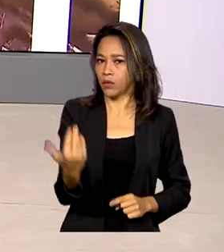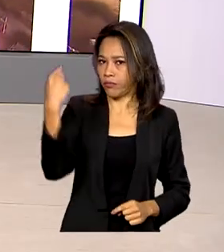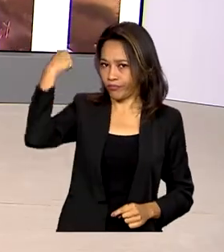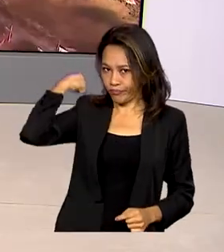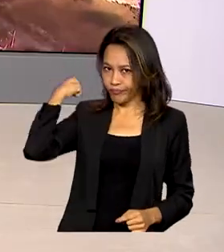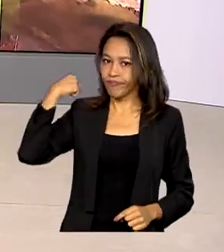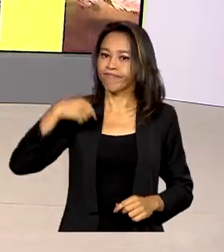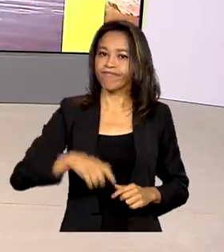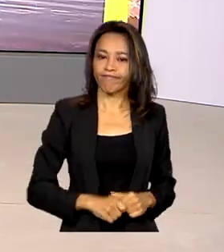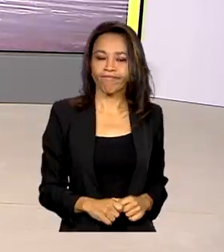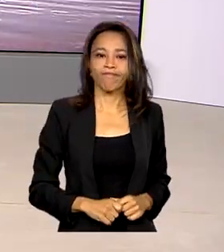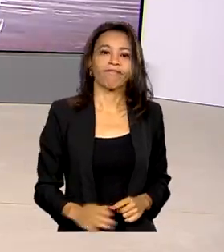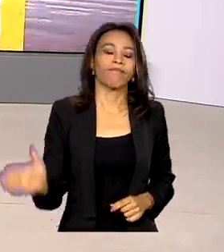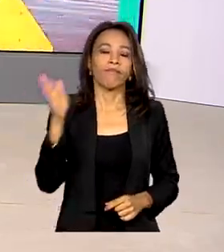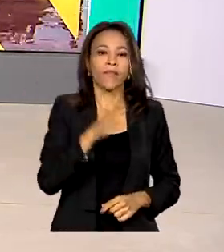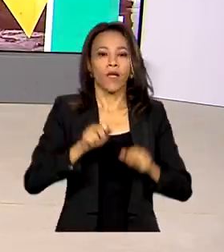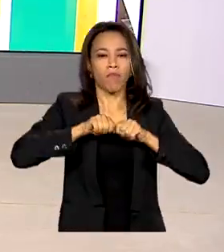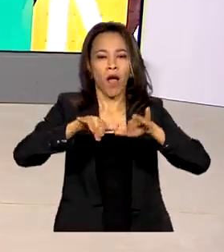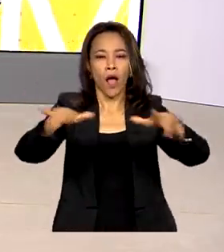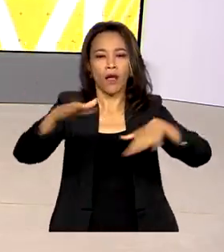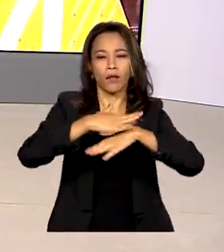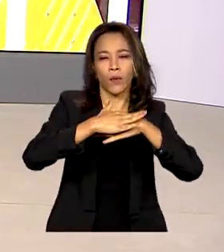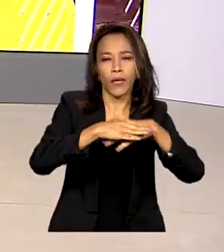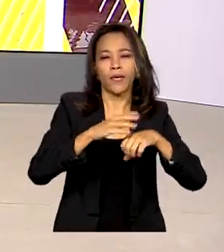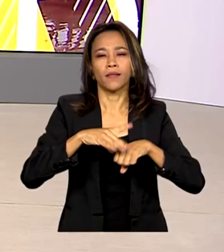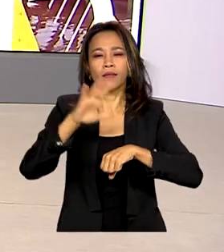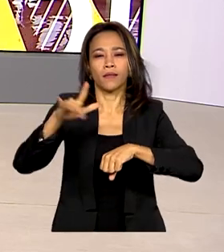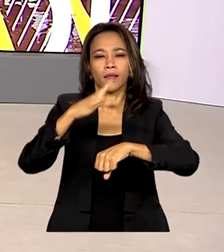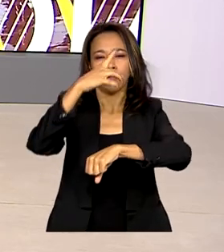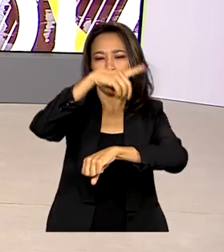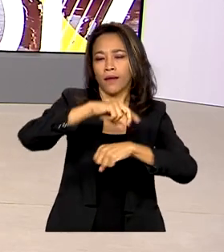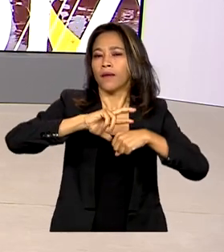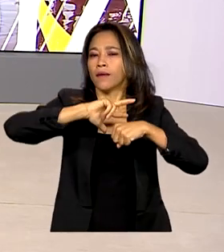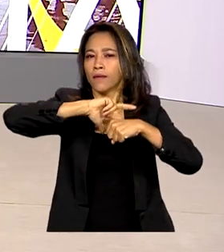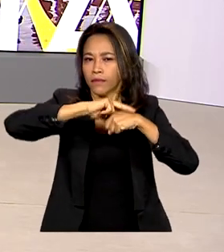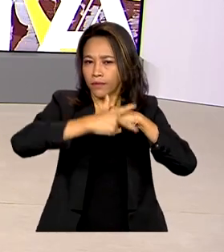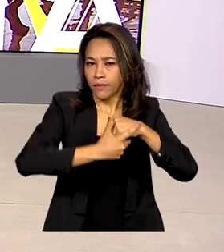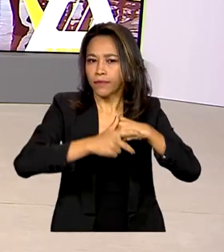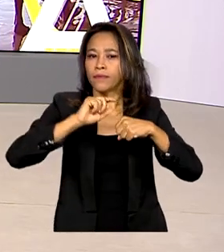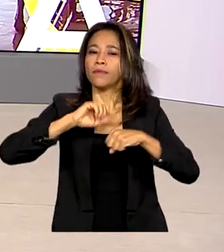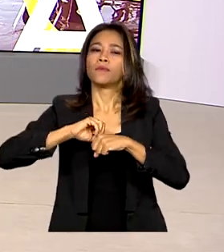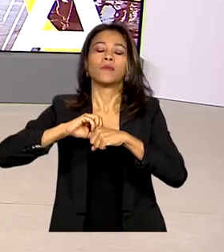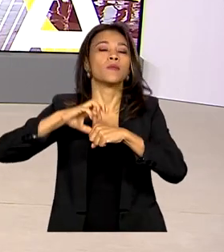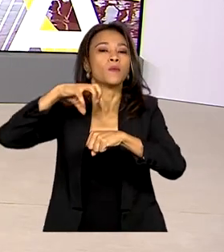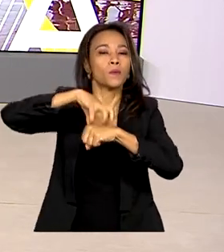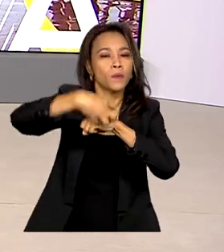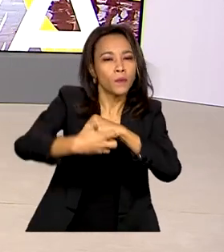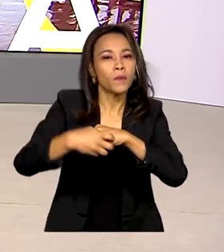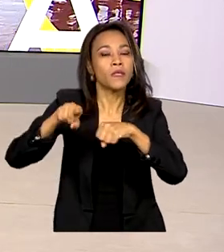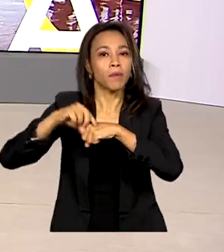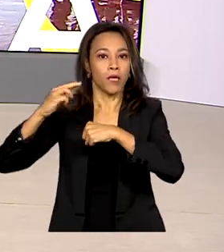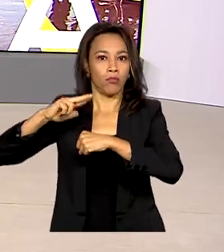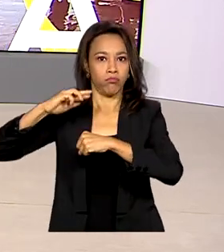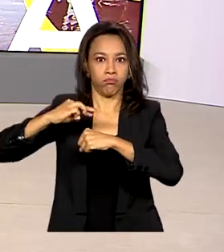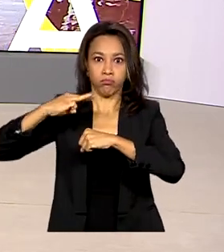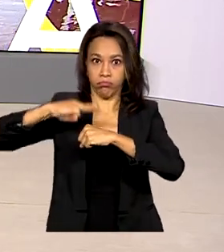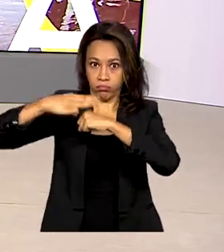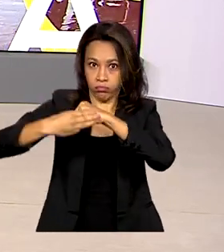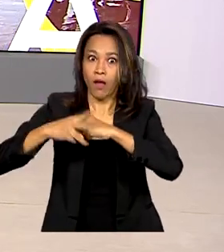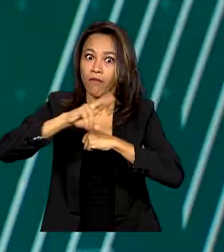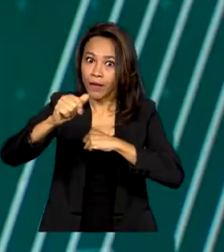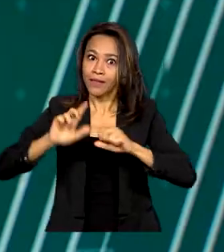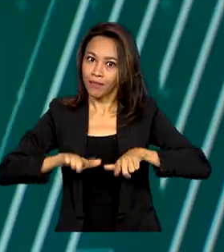A propagação de doenças como dengue, chikungunya e zika vai ser combatida com a ajuda da ciência e da